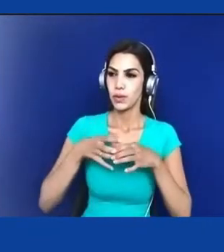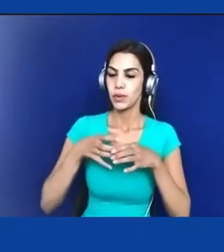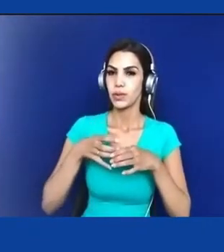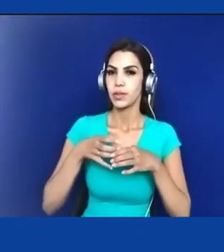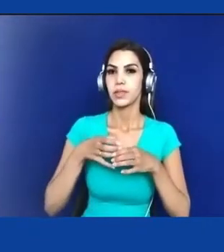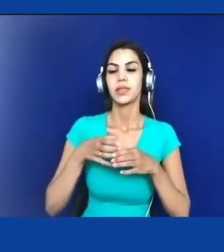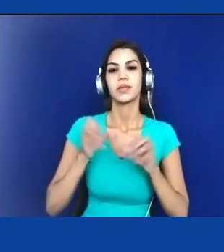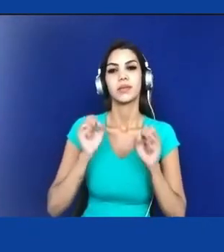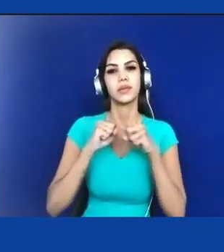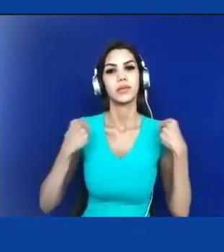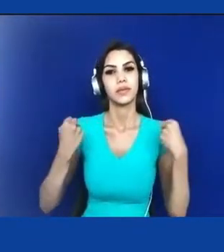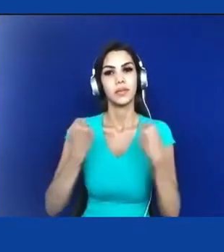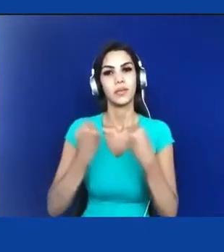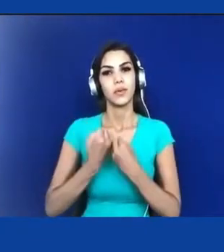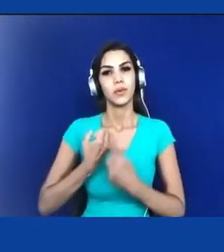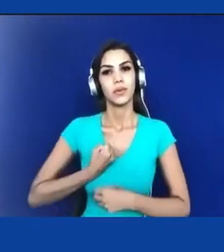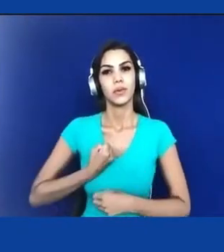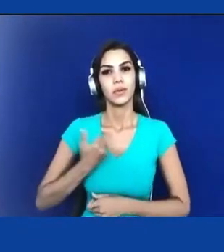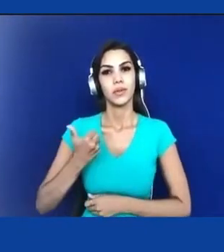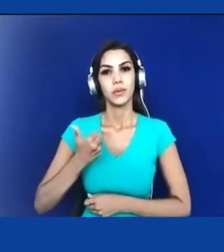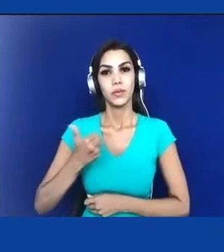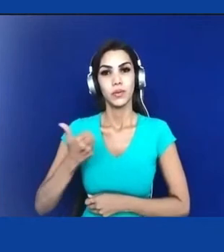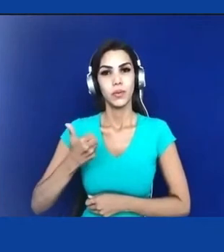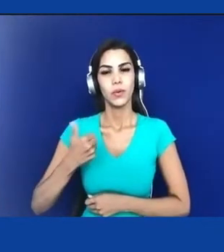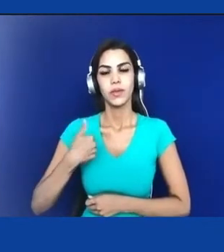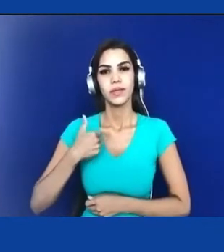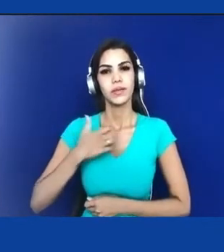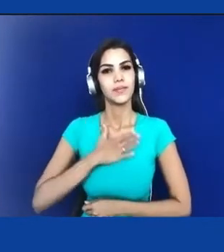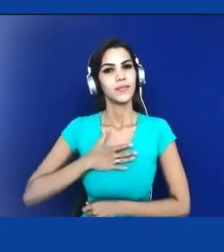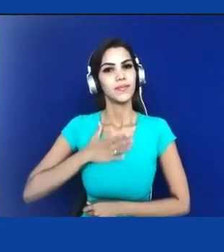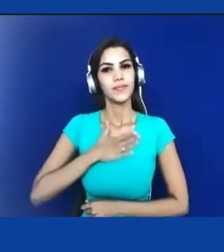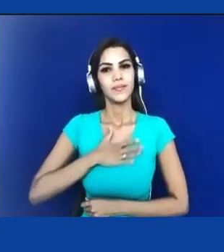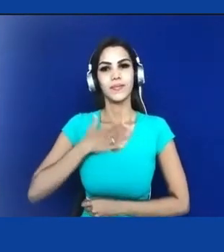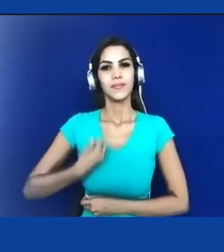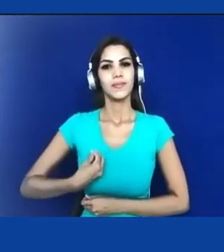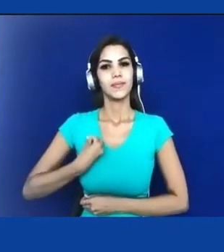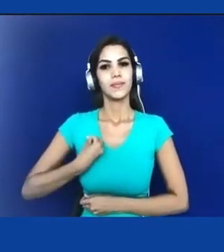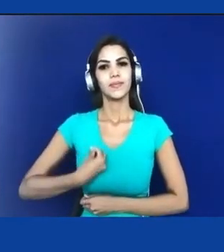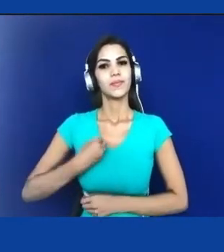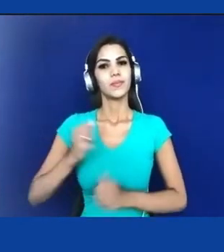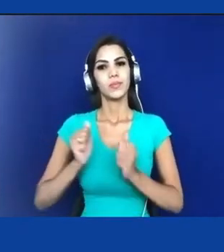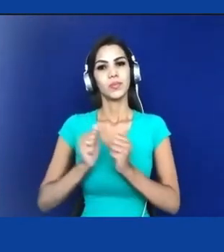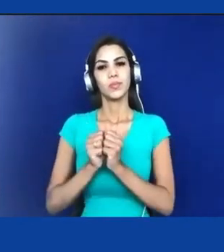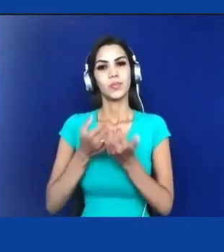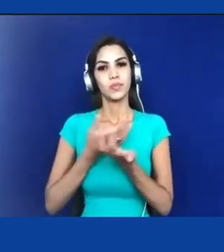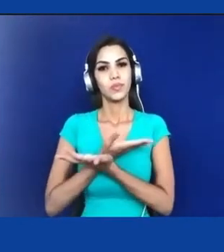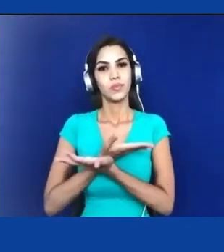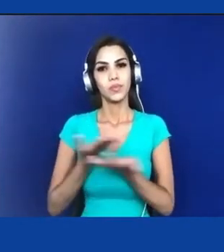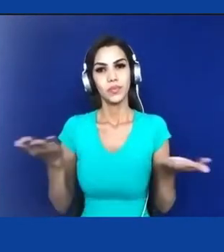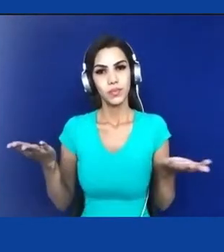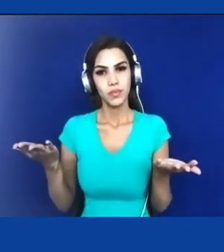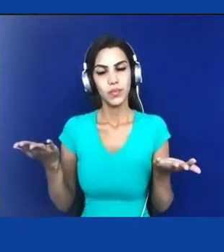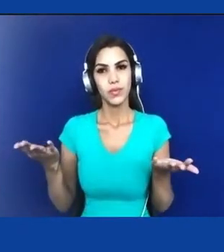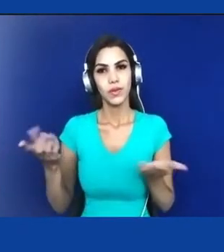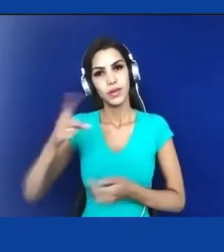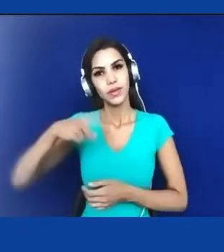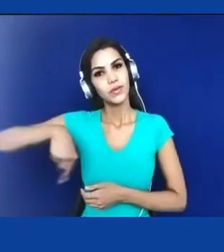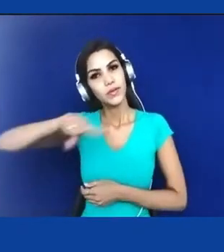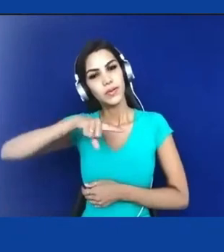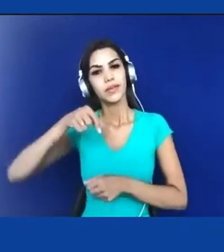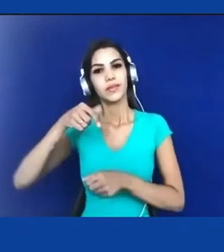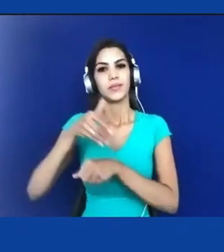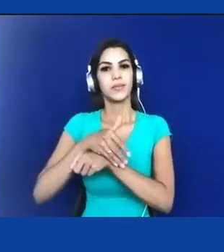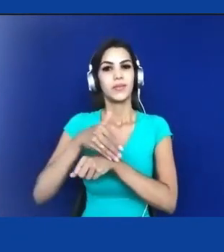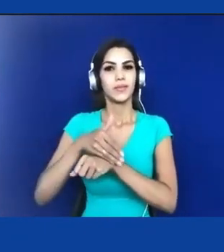é uma satisfação imensa estar aqui com vocês, nessa companhia, nessas companhias, espetaculares,